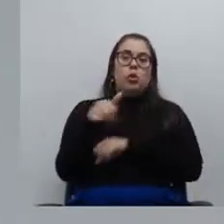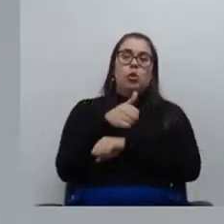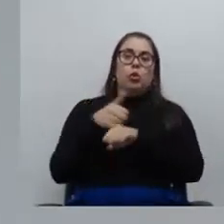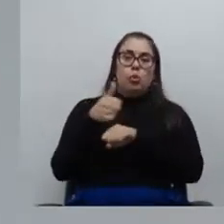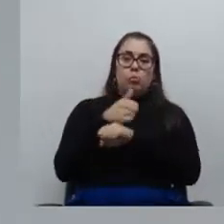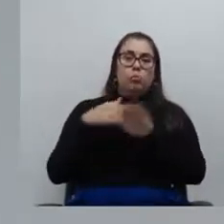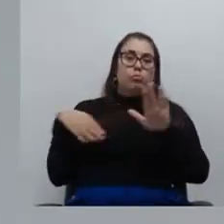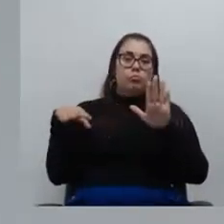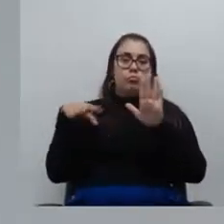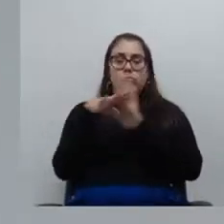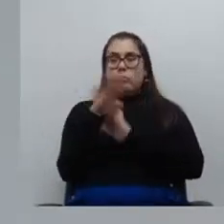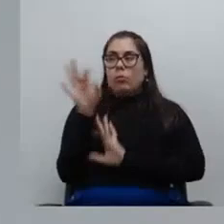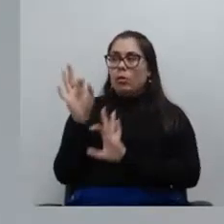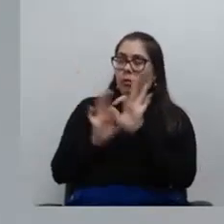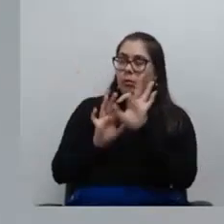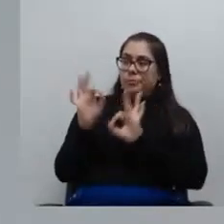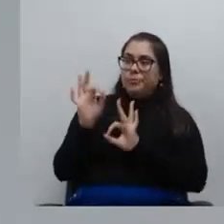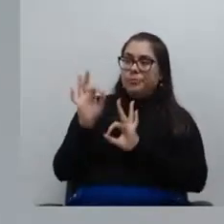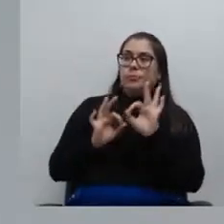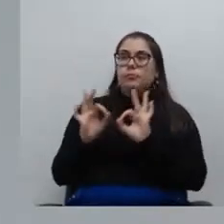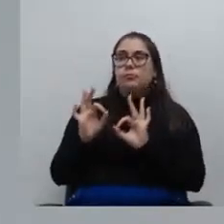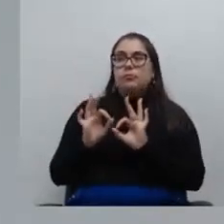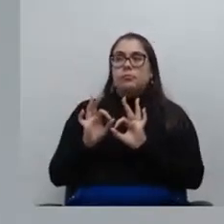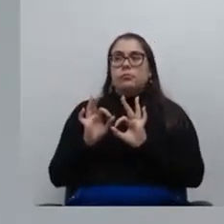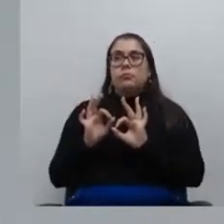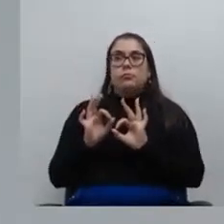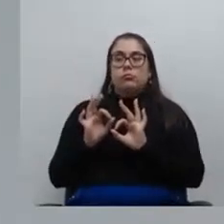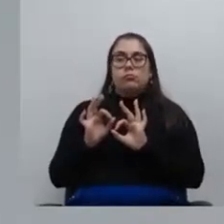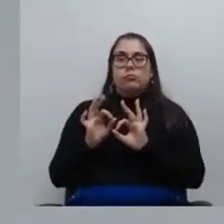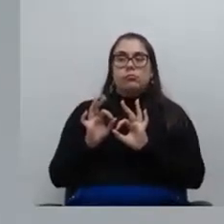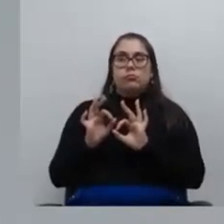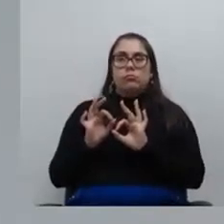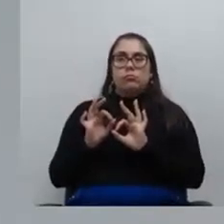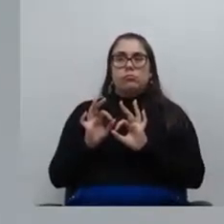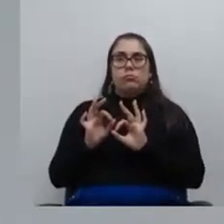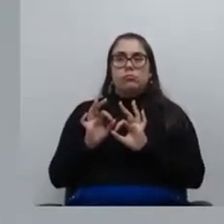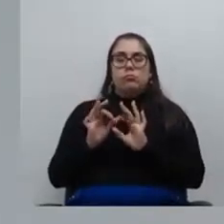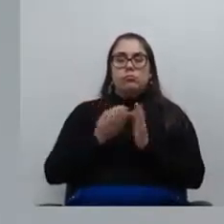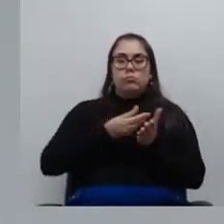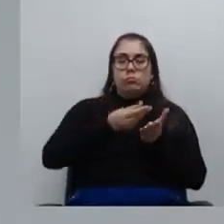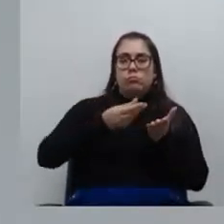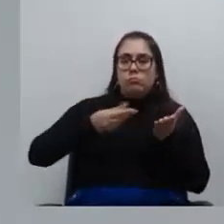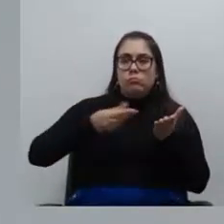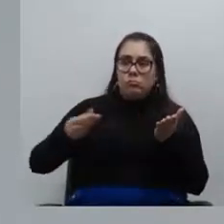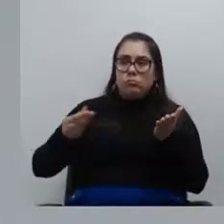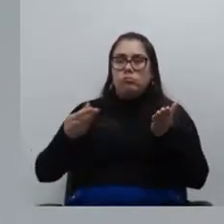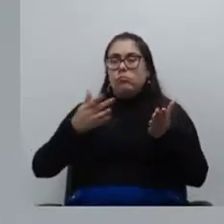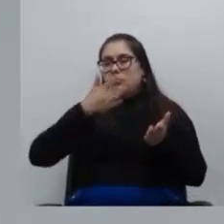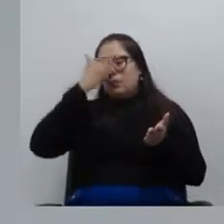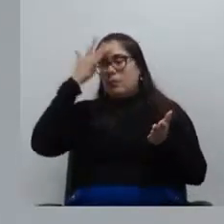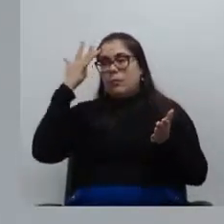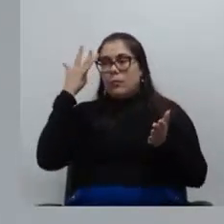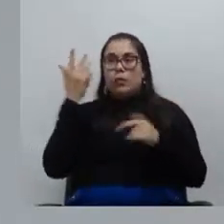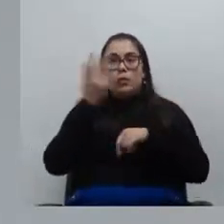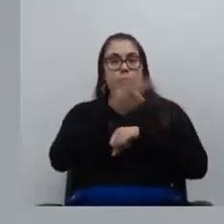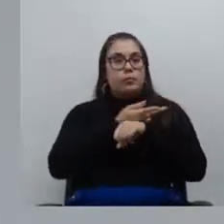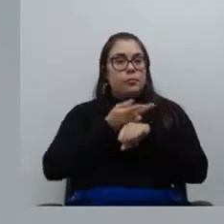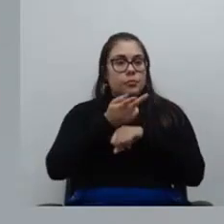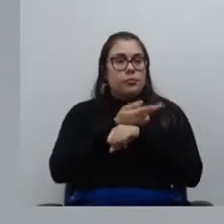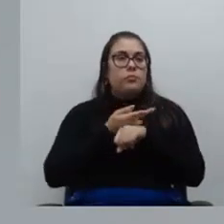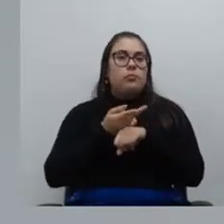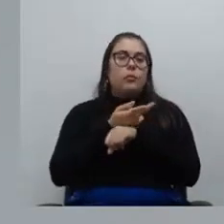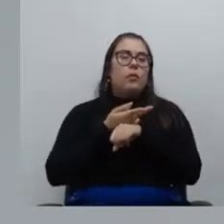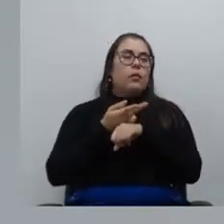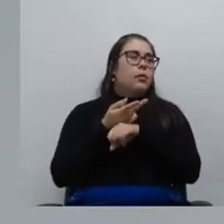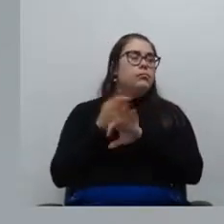próprios ofícios está preparando o material para deixar para os ofícios entregarem aos usuários e as usuárias que forem procurar também então acho que é